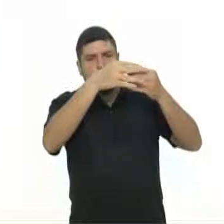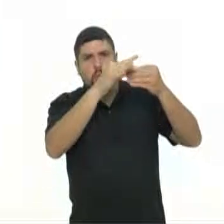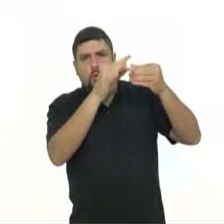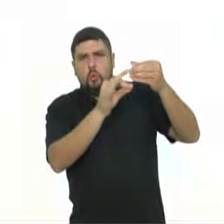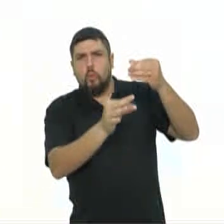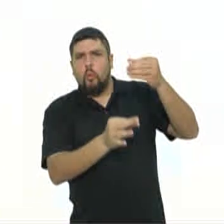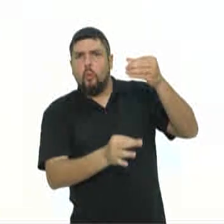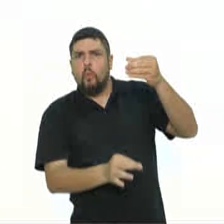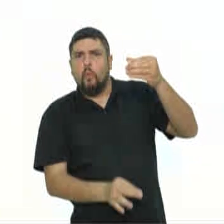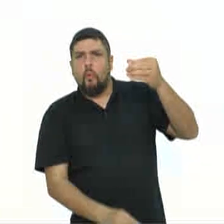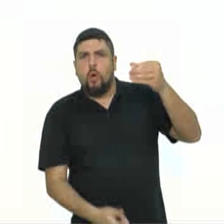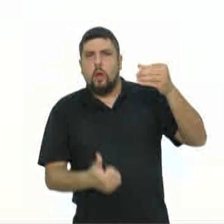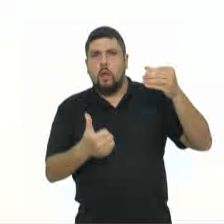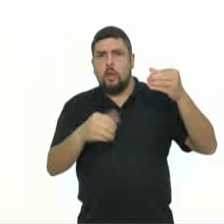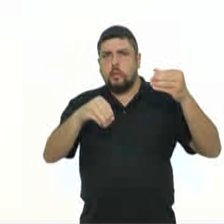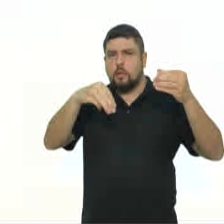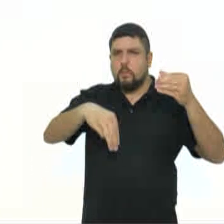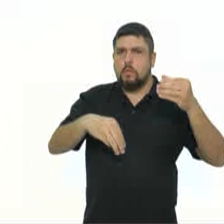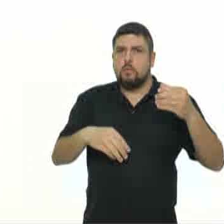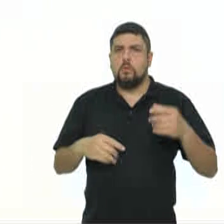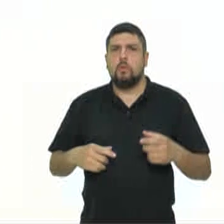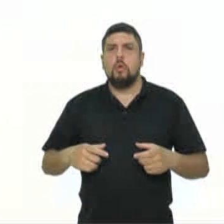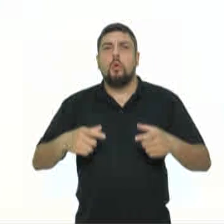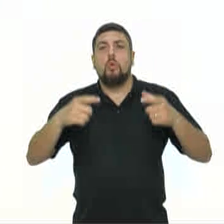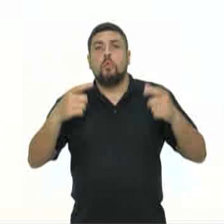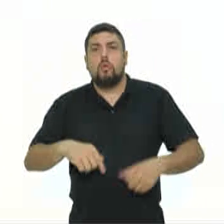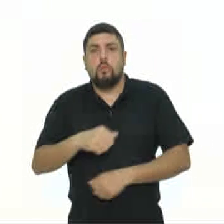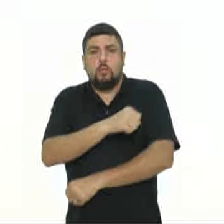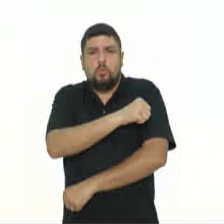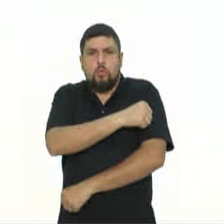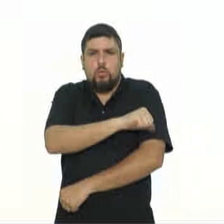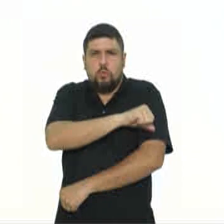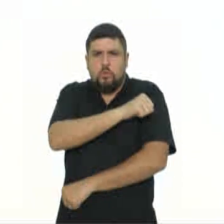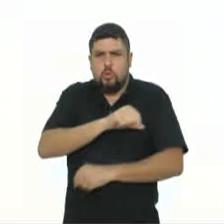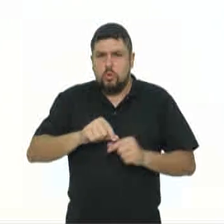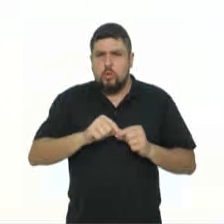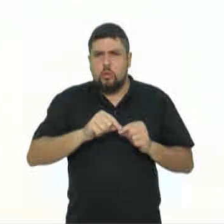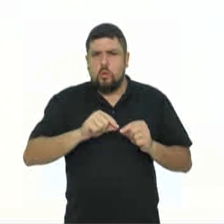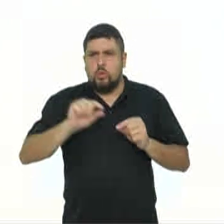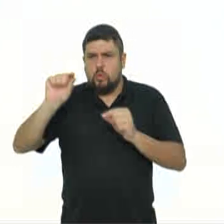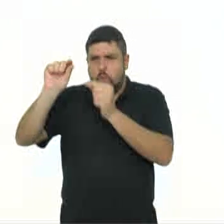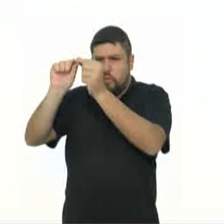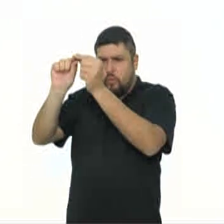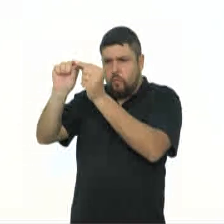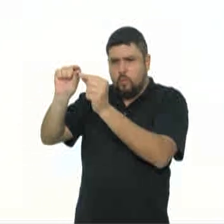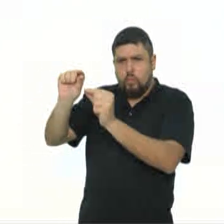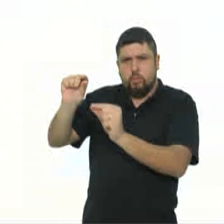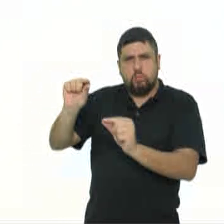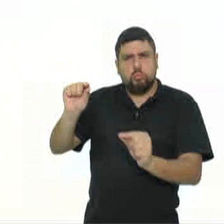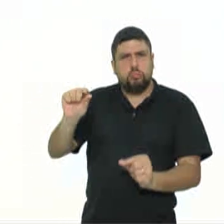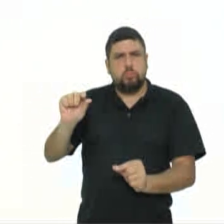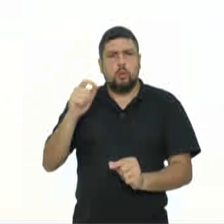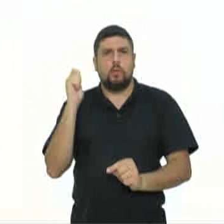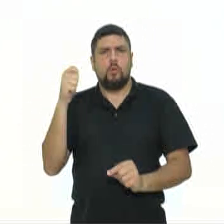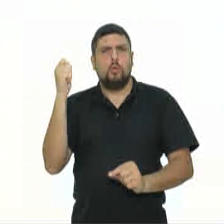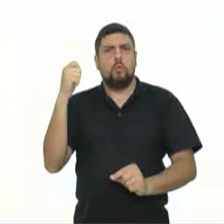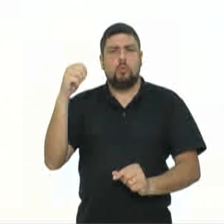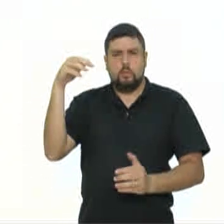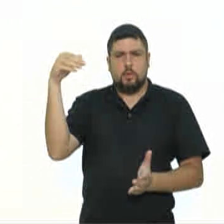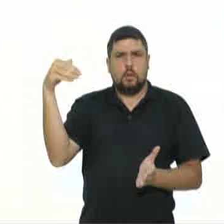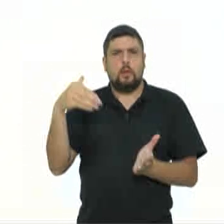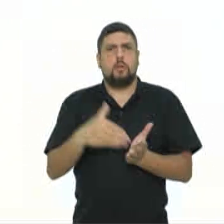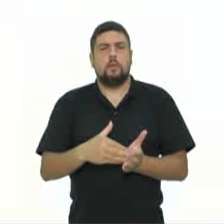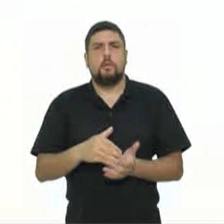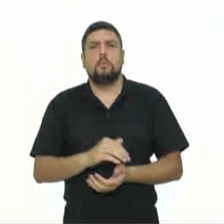uma palmeira. Era abundante na Serra do Mar do Rio de Janeiro ao Rio Grande do Sul, habitando os locais úmidos, verdadeiro fóssil vivo das florestas pré